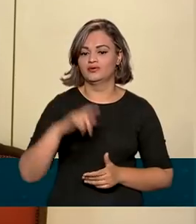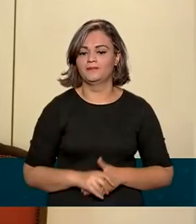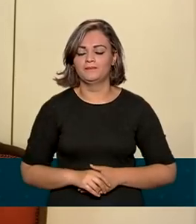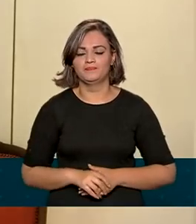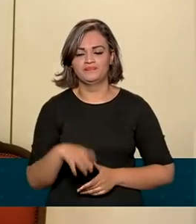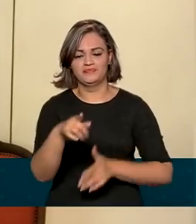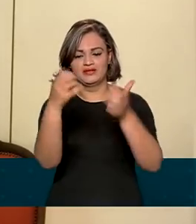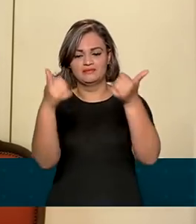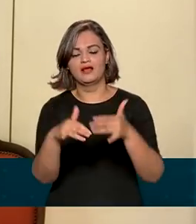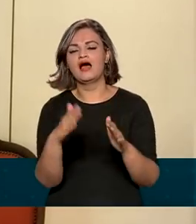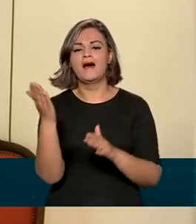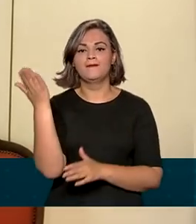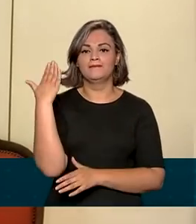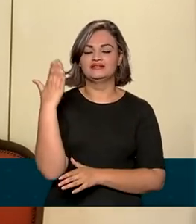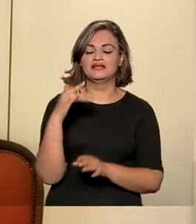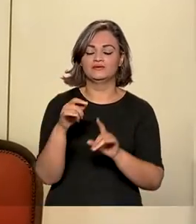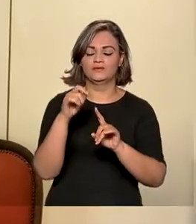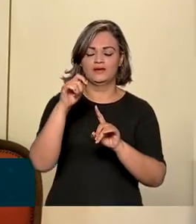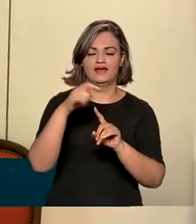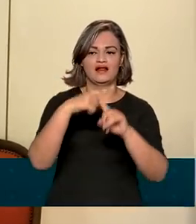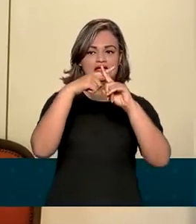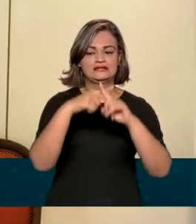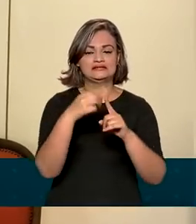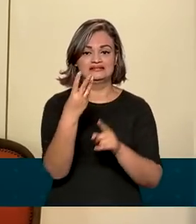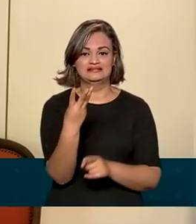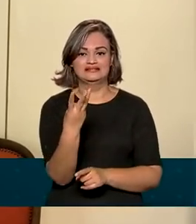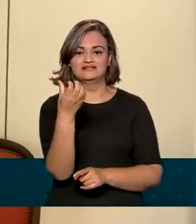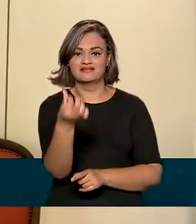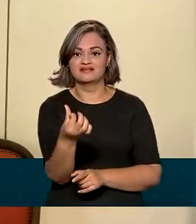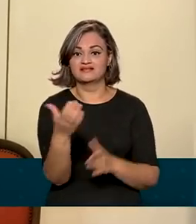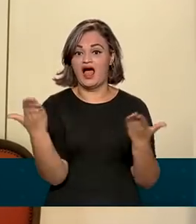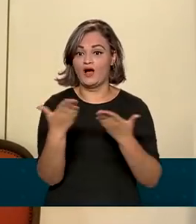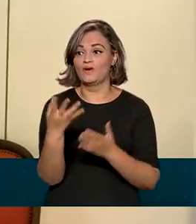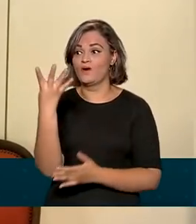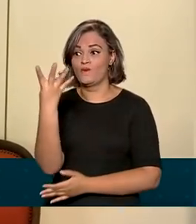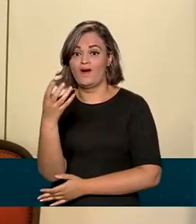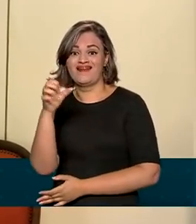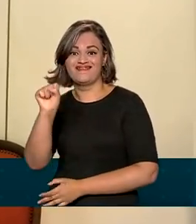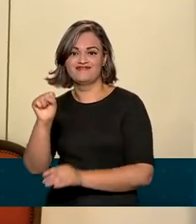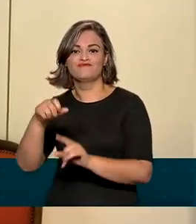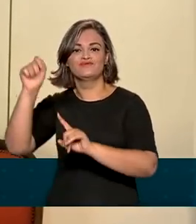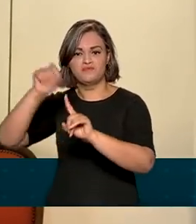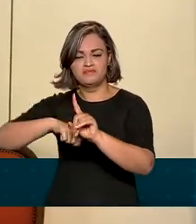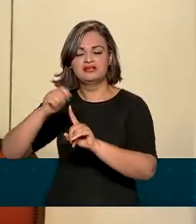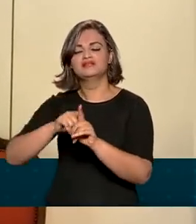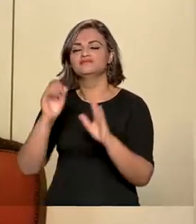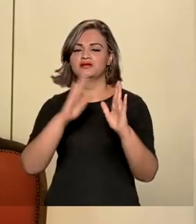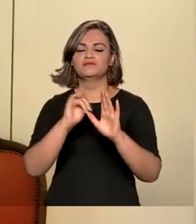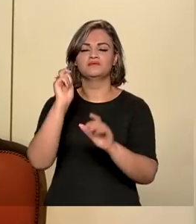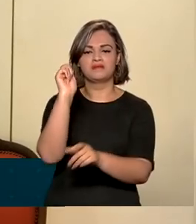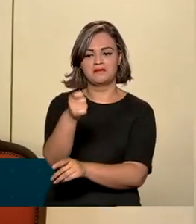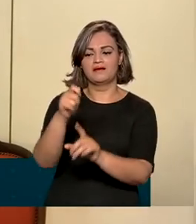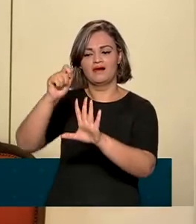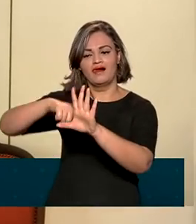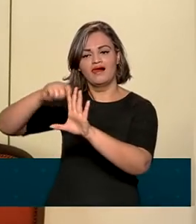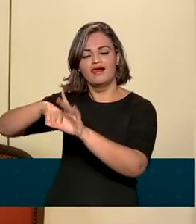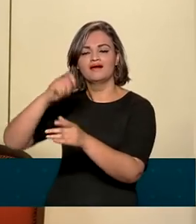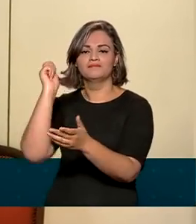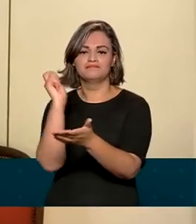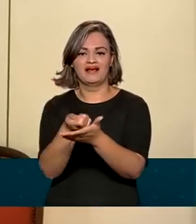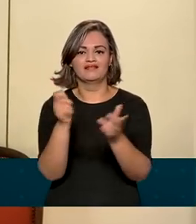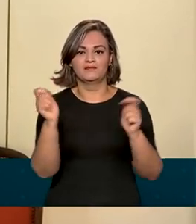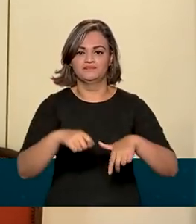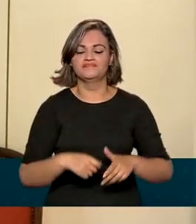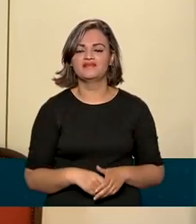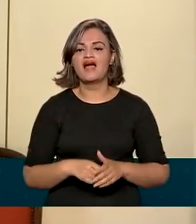O prazo era 36 meses, agora vão ser 48 meses para as empresas pagarem e honrarem a sua dívida. Segunda mudança.